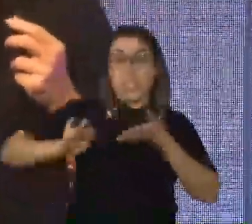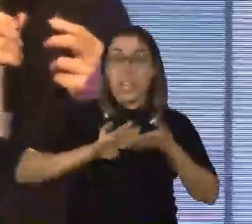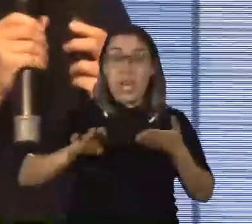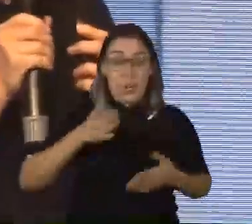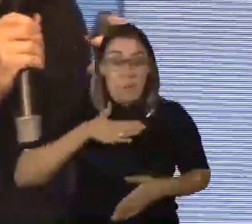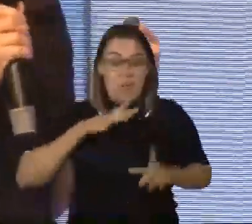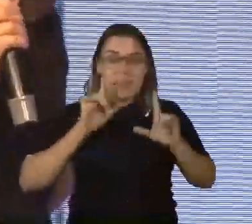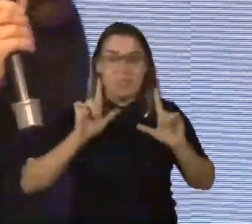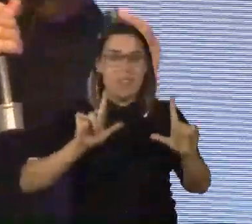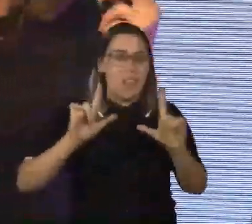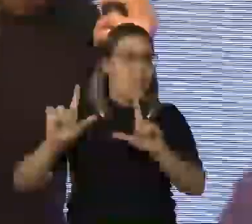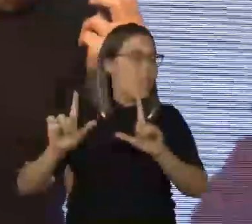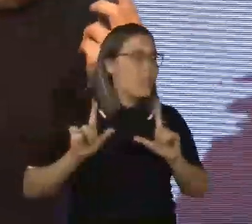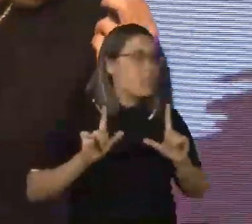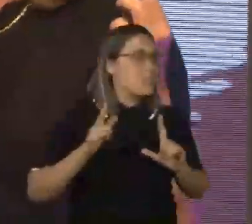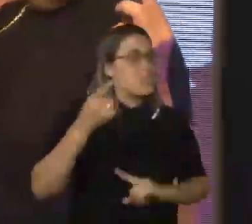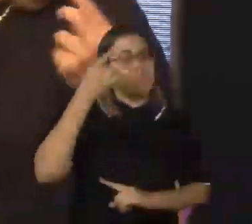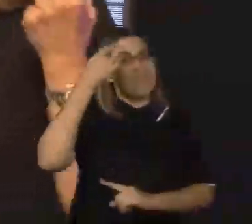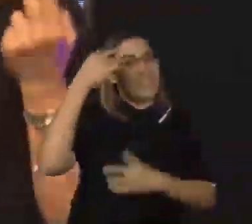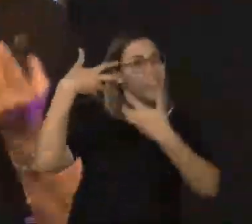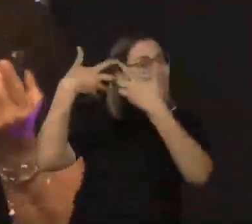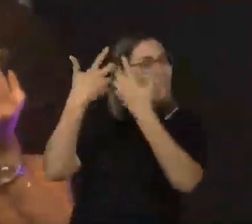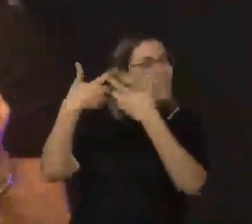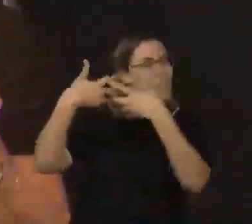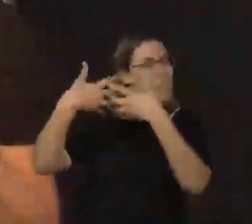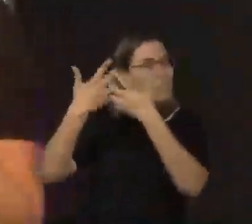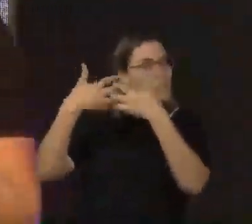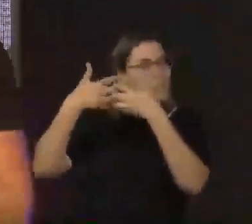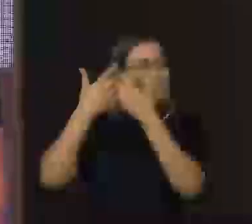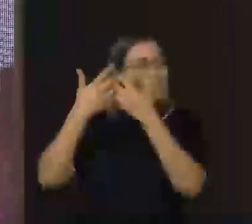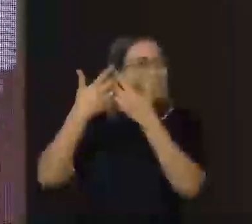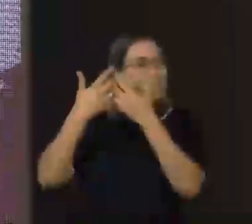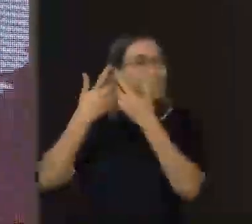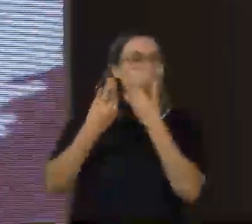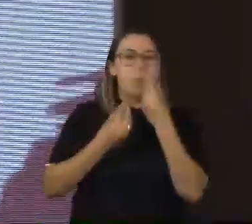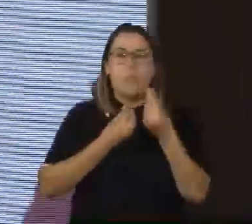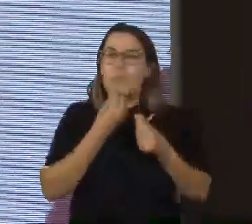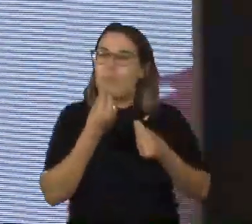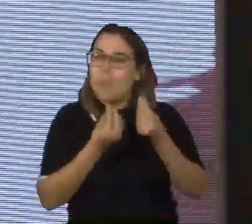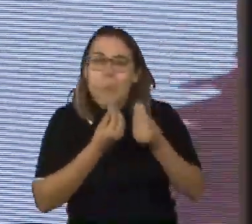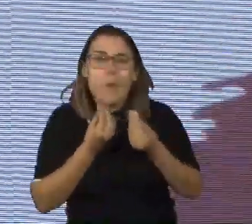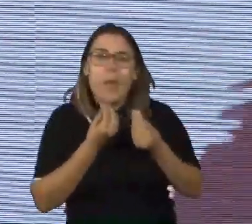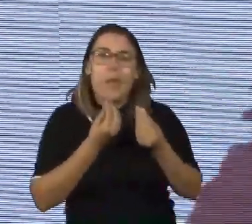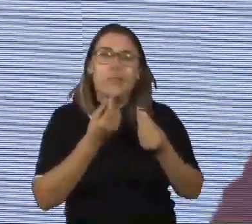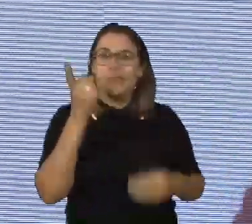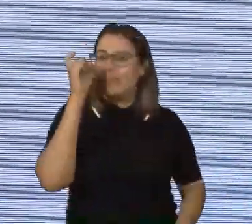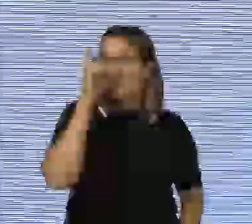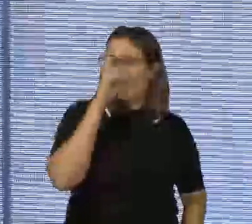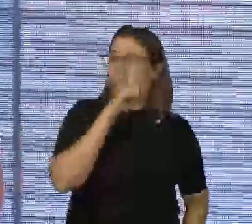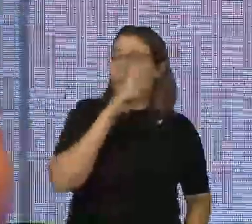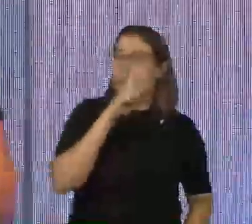me deu uma reflexão, me trouxe uma reflexão. Como é difícil, como é complicado